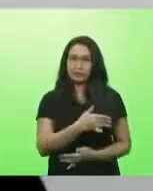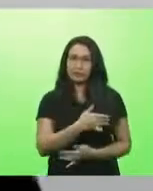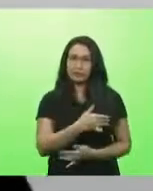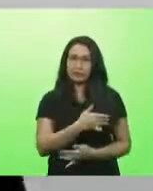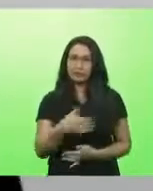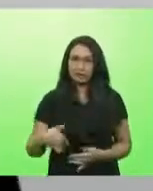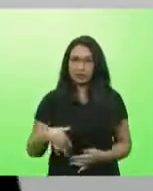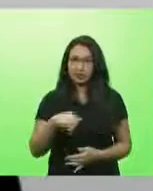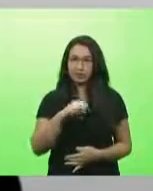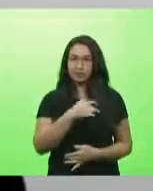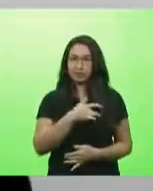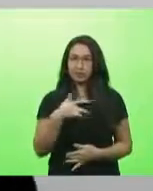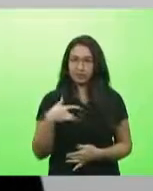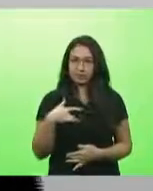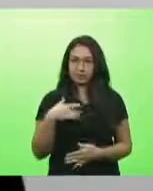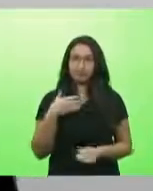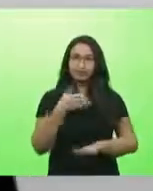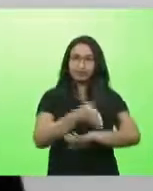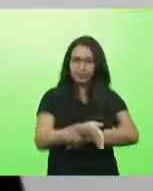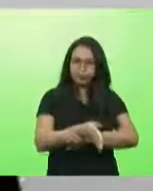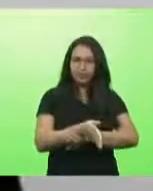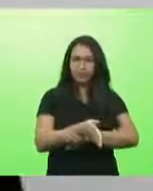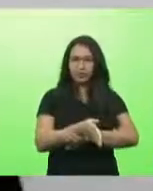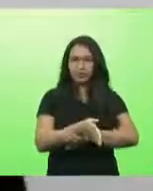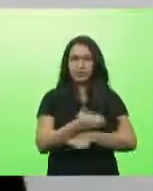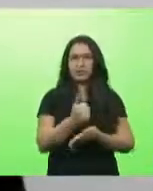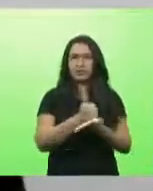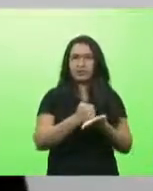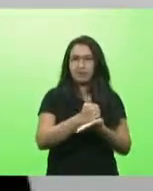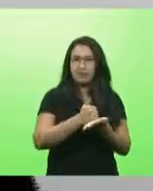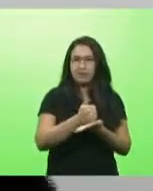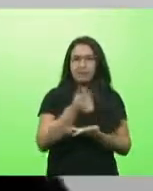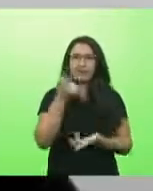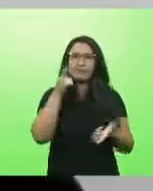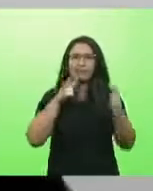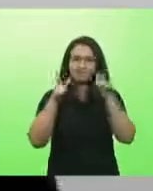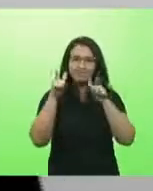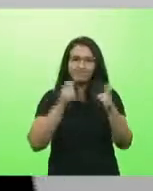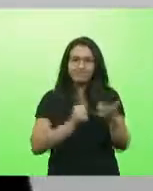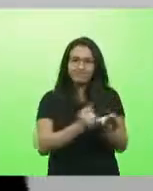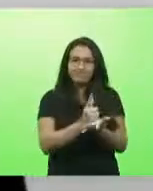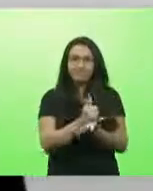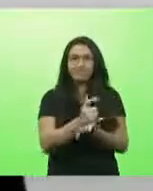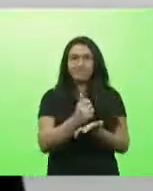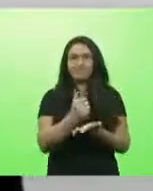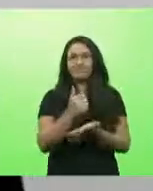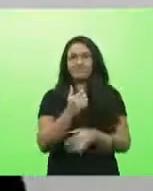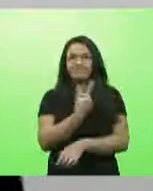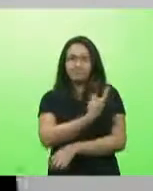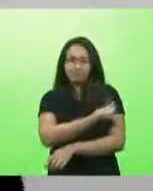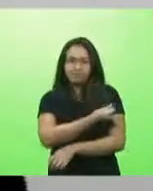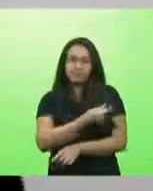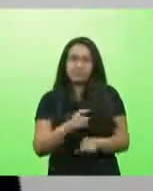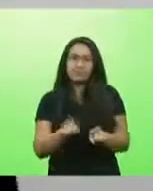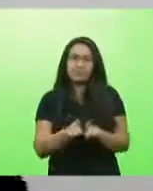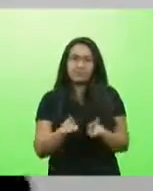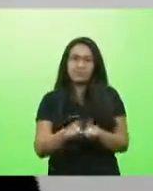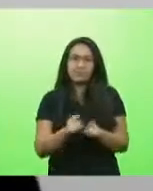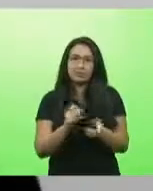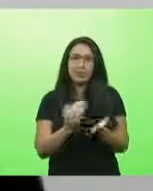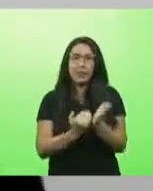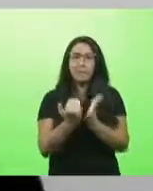ir atrás dessas farmacêuticas para conseguir vacinas que se habilite mais leitos e que os